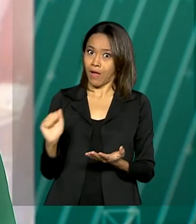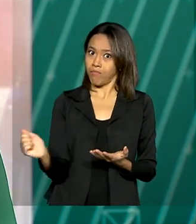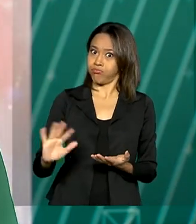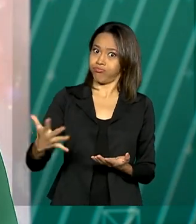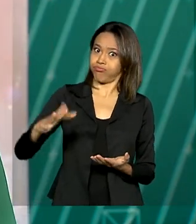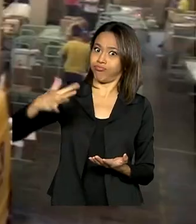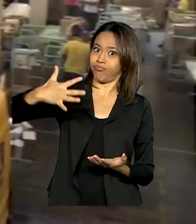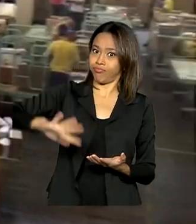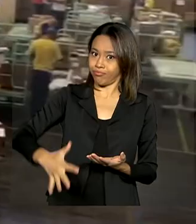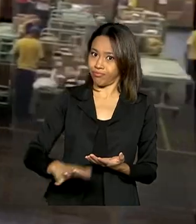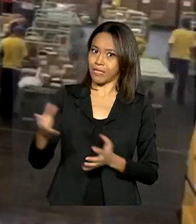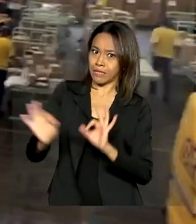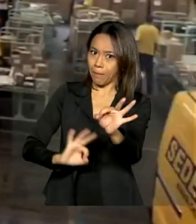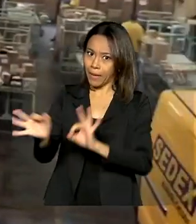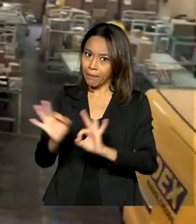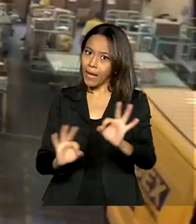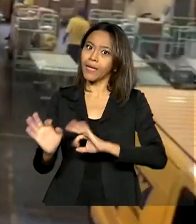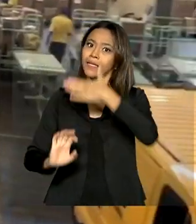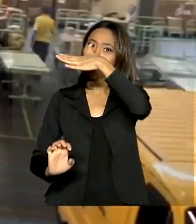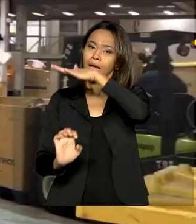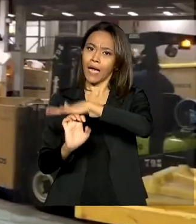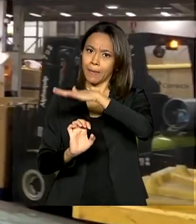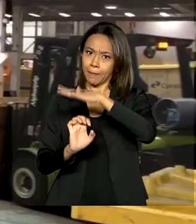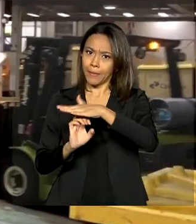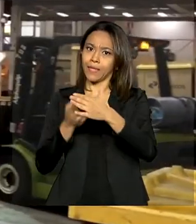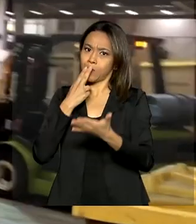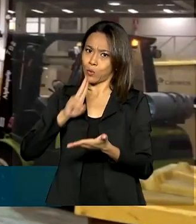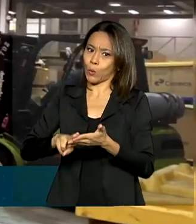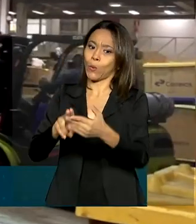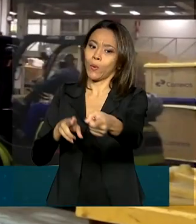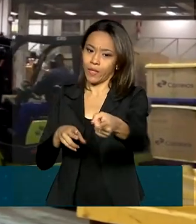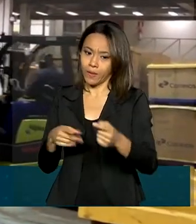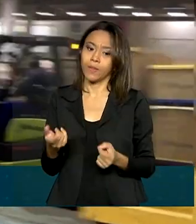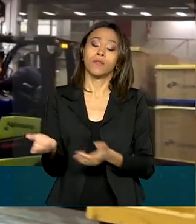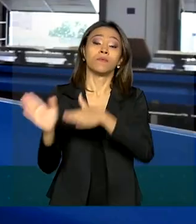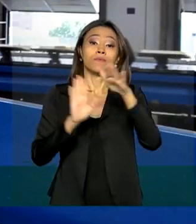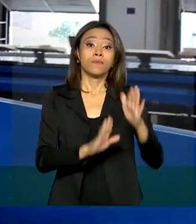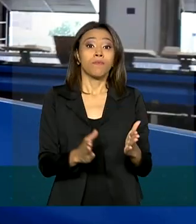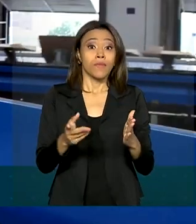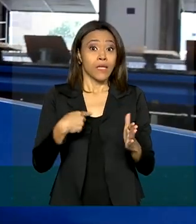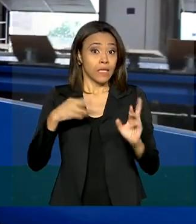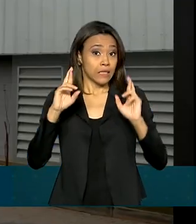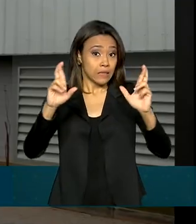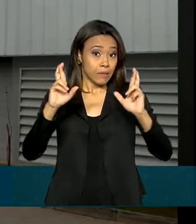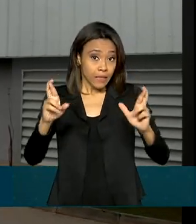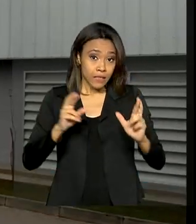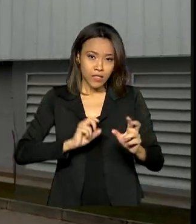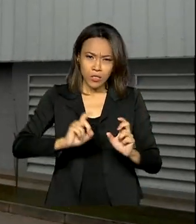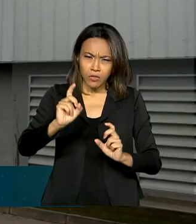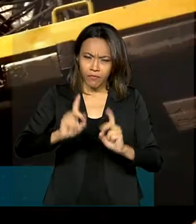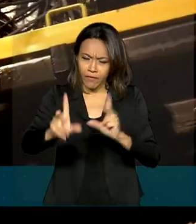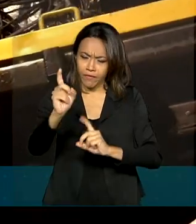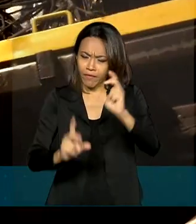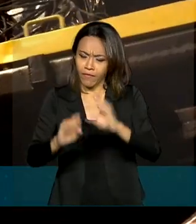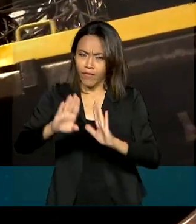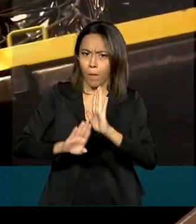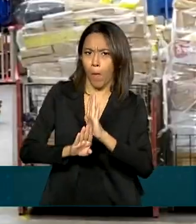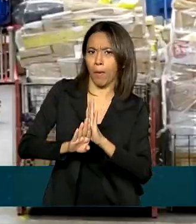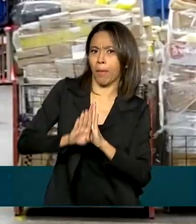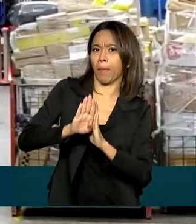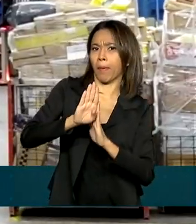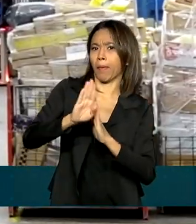encomendas. A expectativa do comércio é de superar as vendas do ano passado. E para garantir